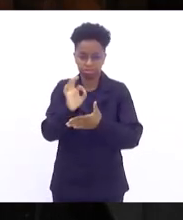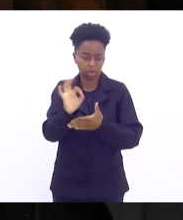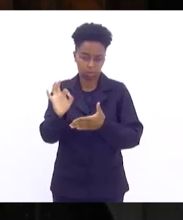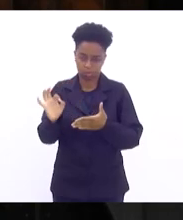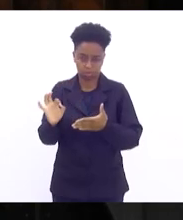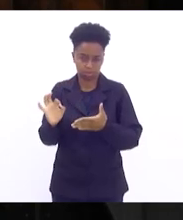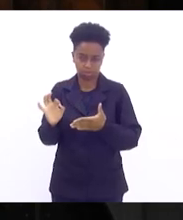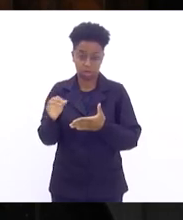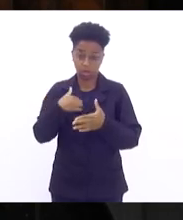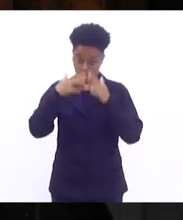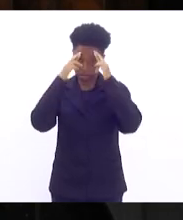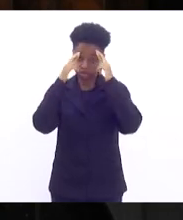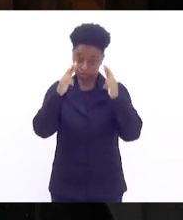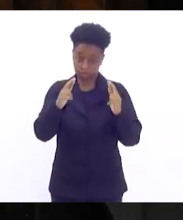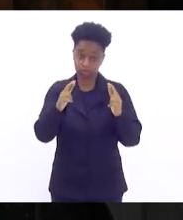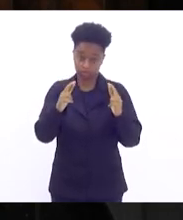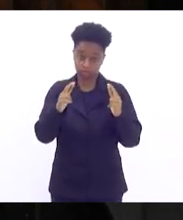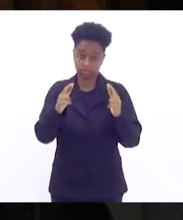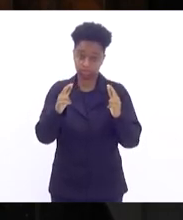Eu tenho respeito.